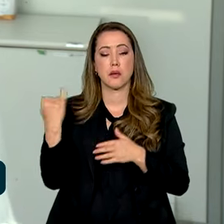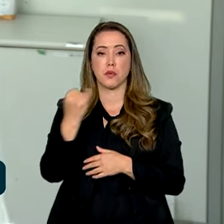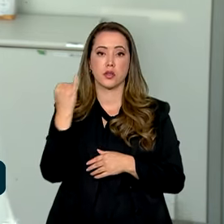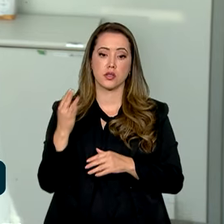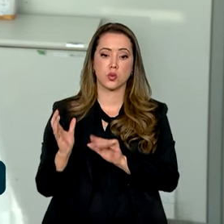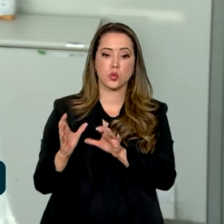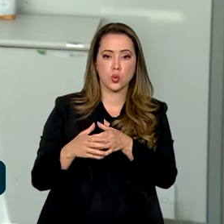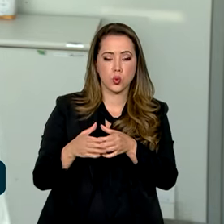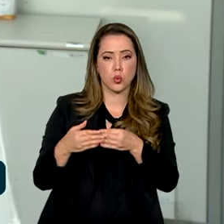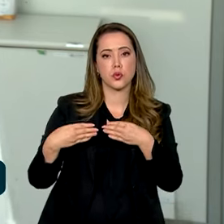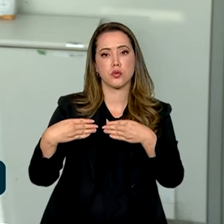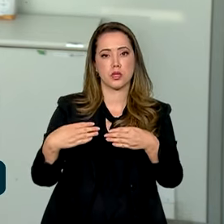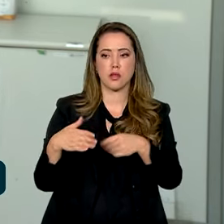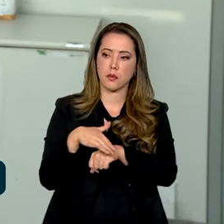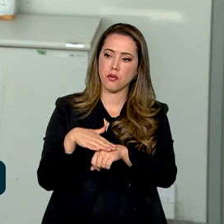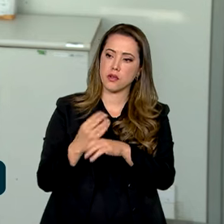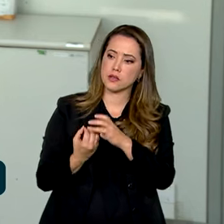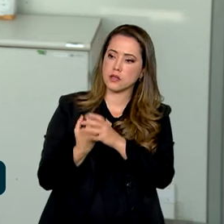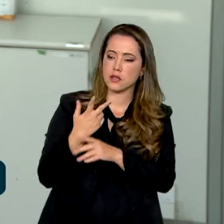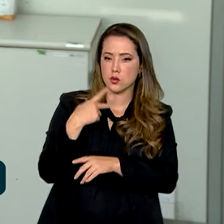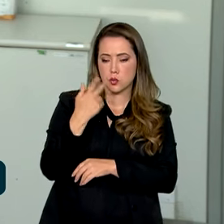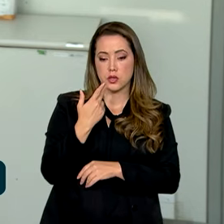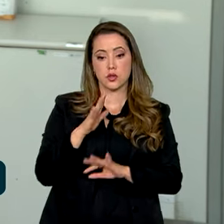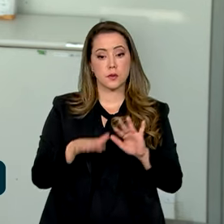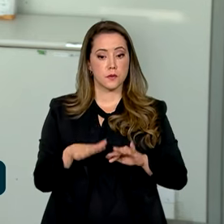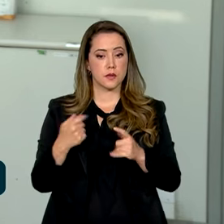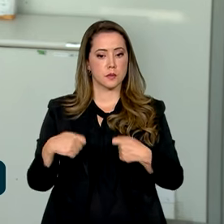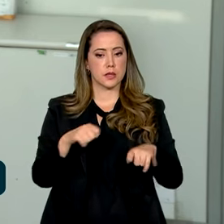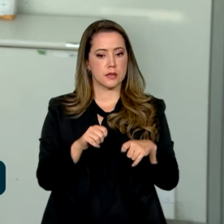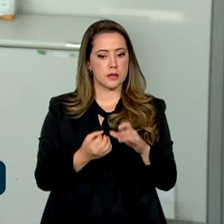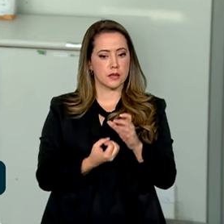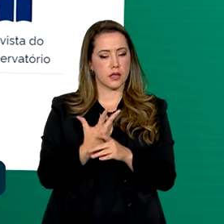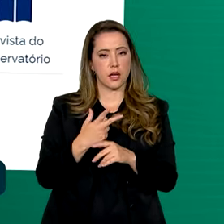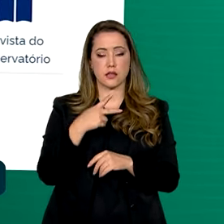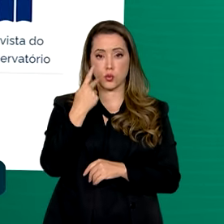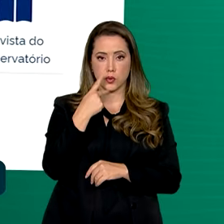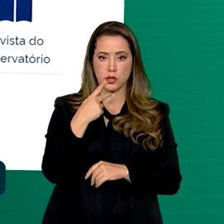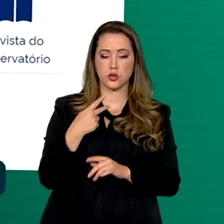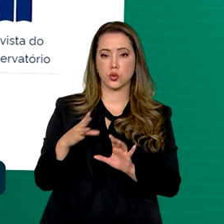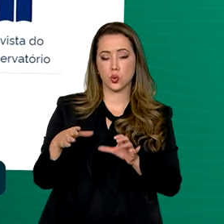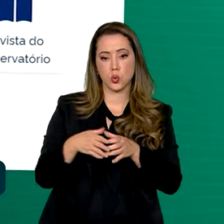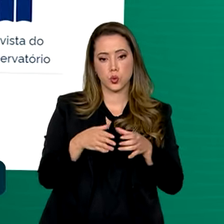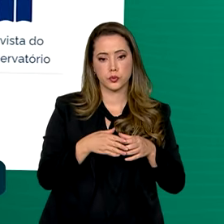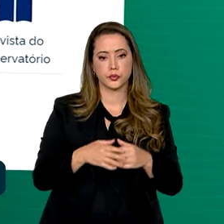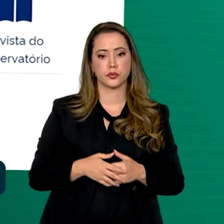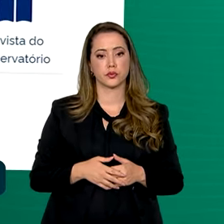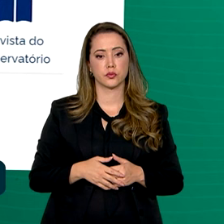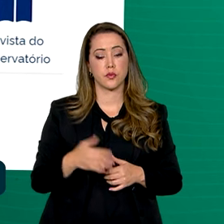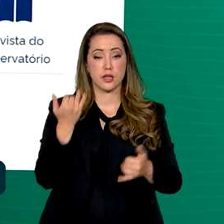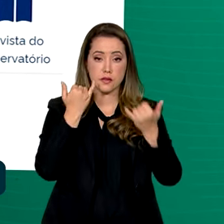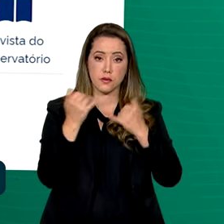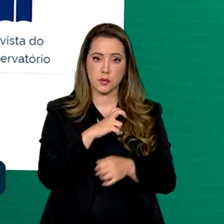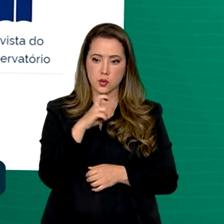ministérios é para isso também, para haver uma conversa, uma elaboração. Muitas das políticas dependem de uma elaboração conjunta. As informações estão reunidas em cinco